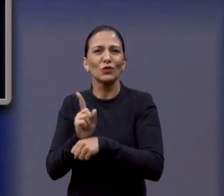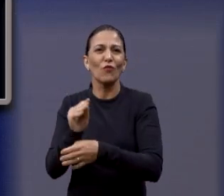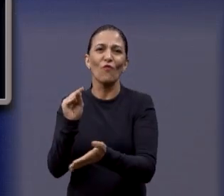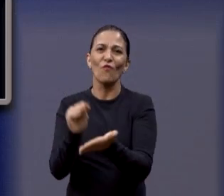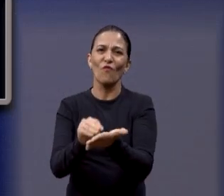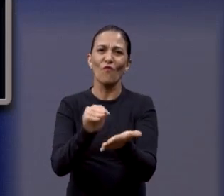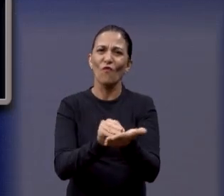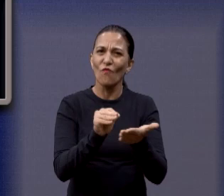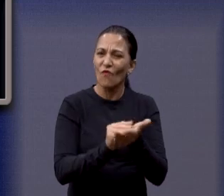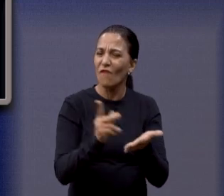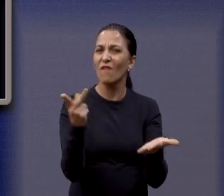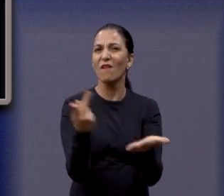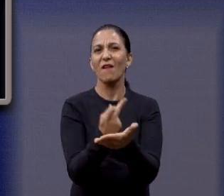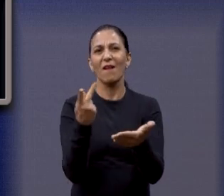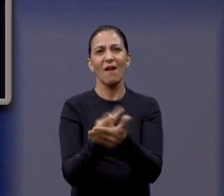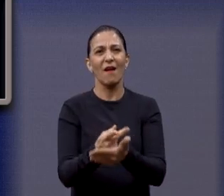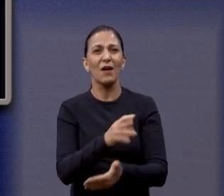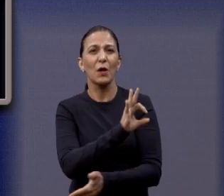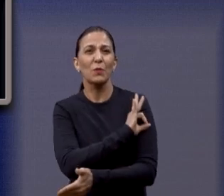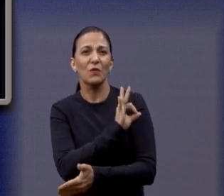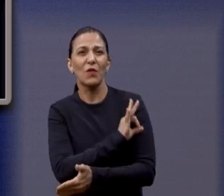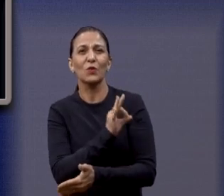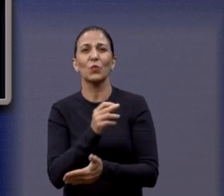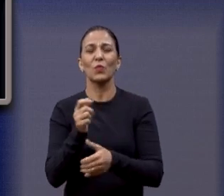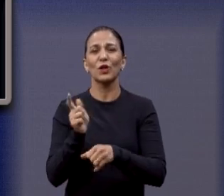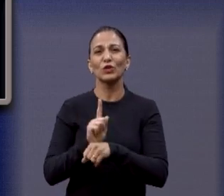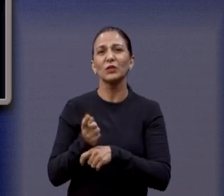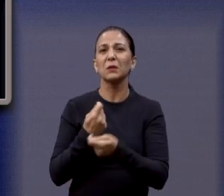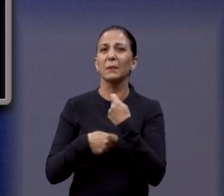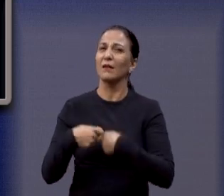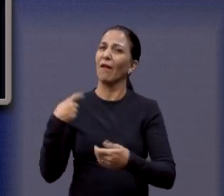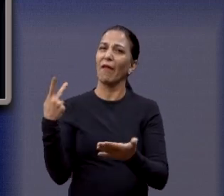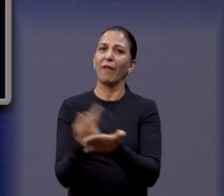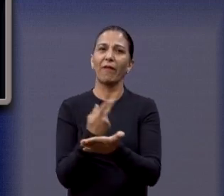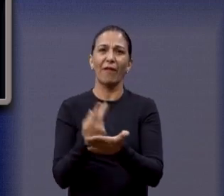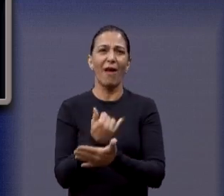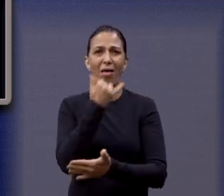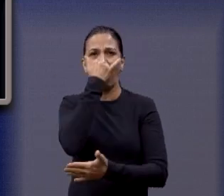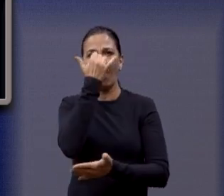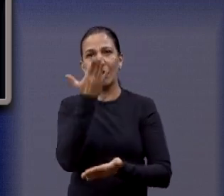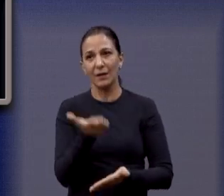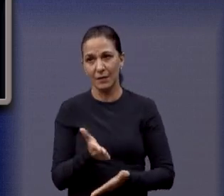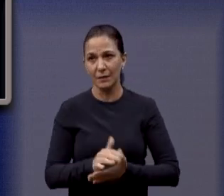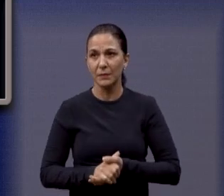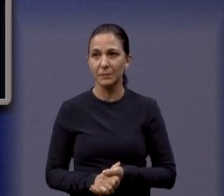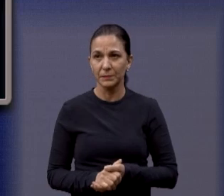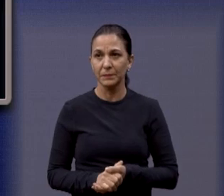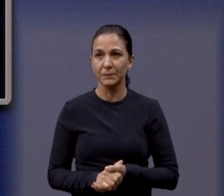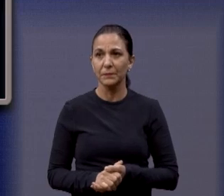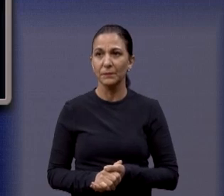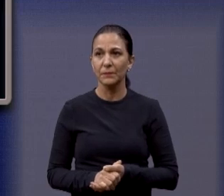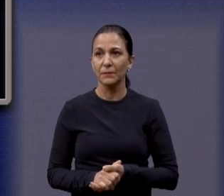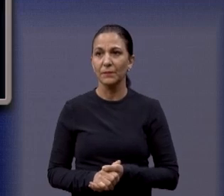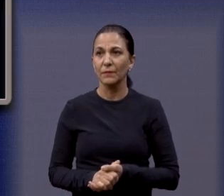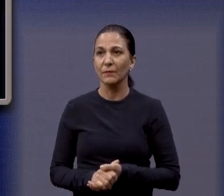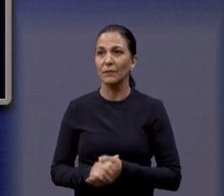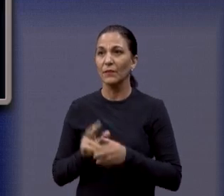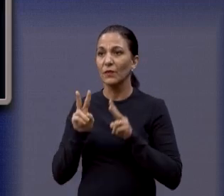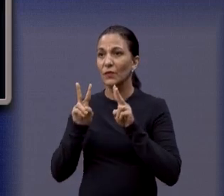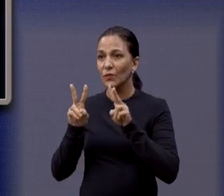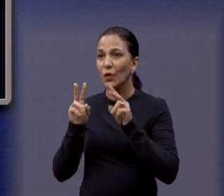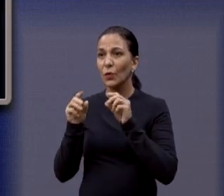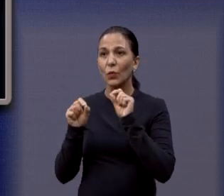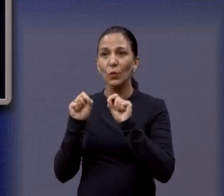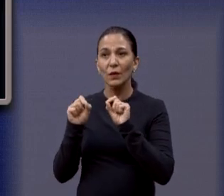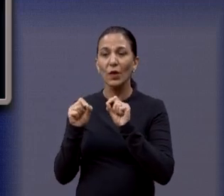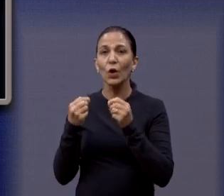infelizmente, da nossa Prefeitura Municipal. E esse campinho aqui no meio do Botânico, o pessoal do PCD está aí fazendo alguma atividade, mas a gente